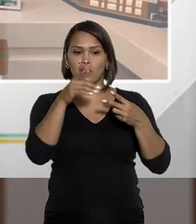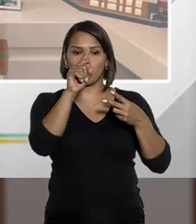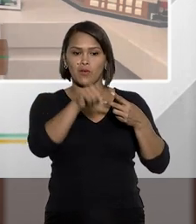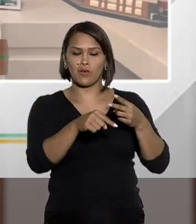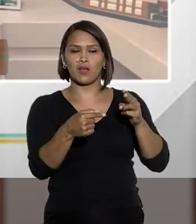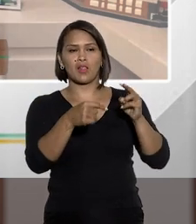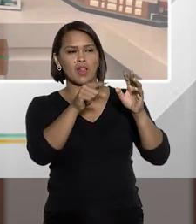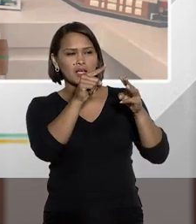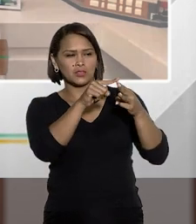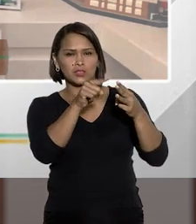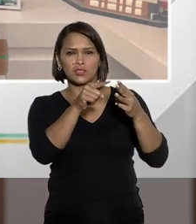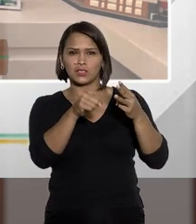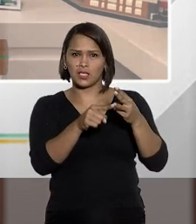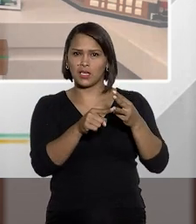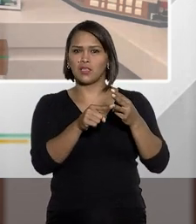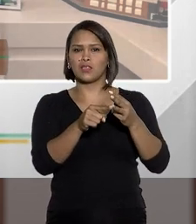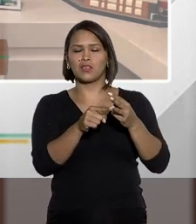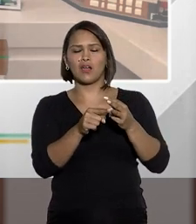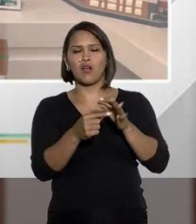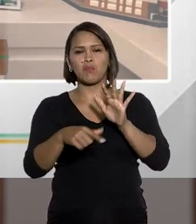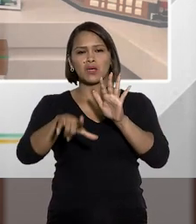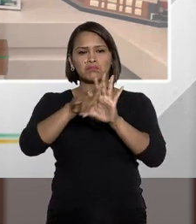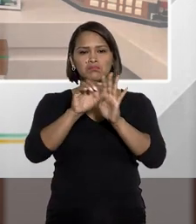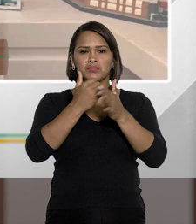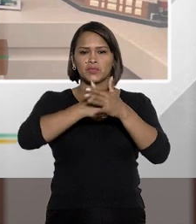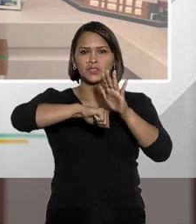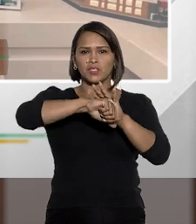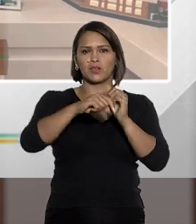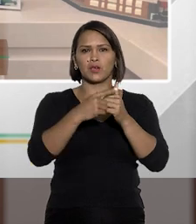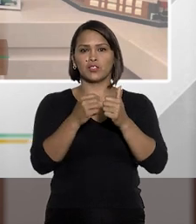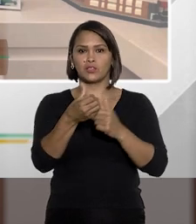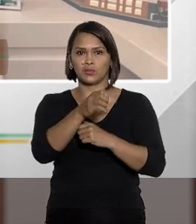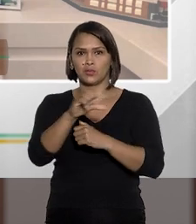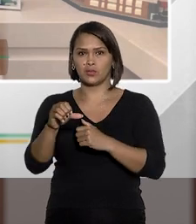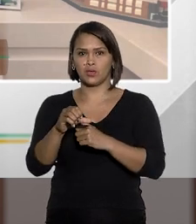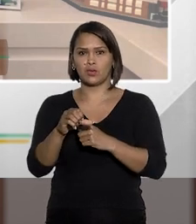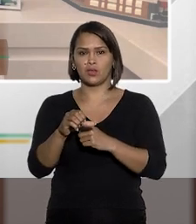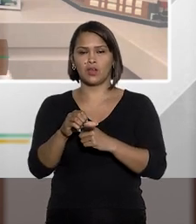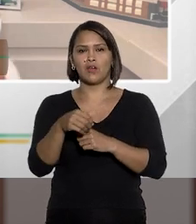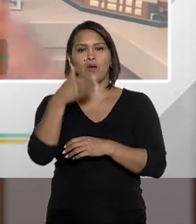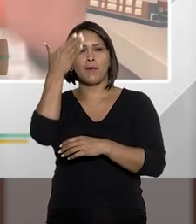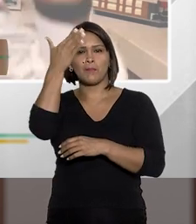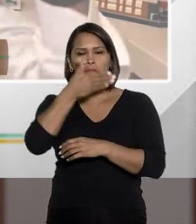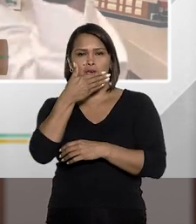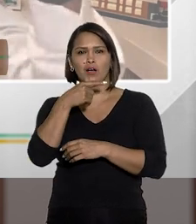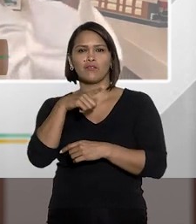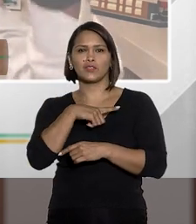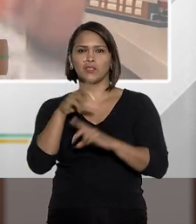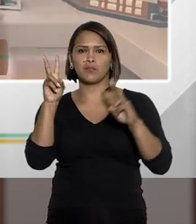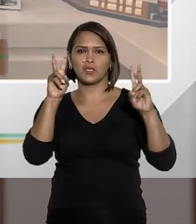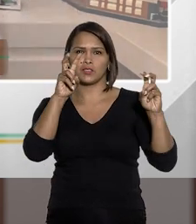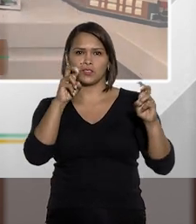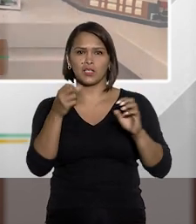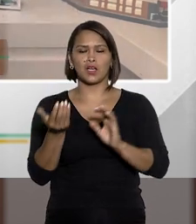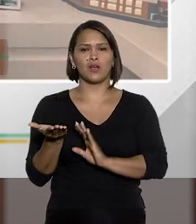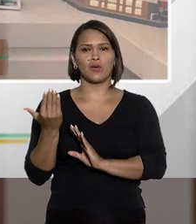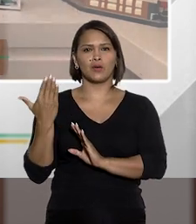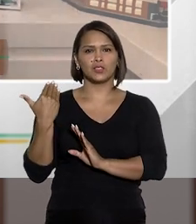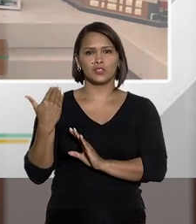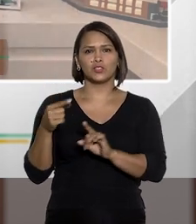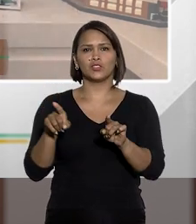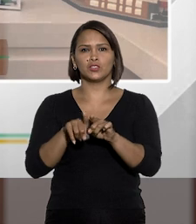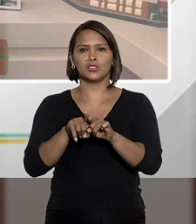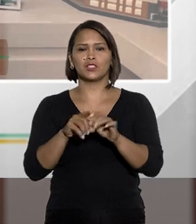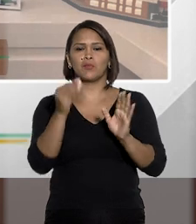lá de cada uma das figuras delituosas previstas a partir do artigo 9º, você comprova o chamado entre aspas e o